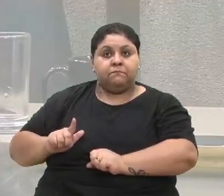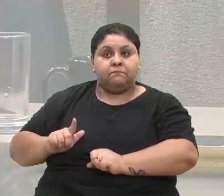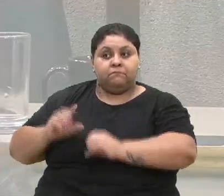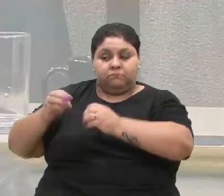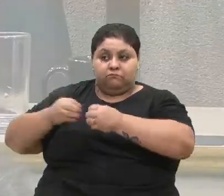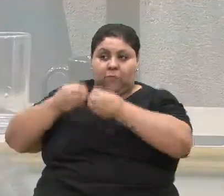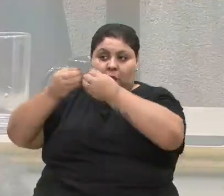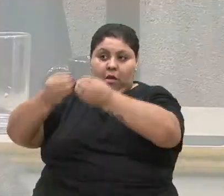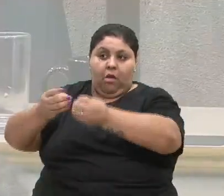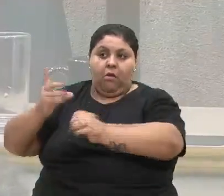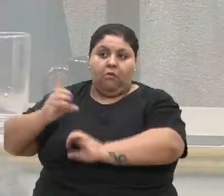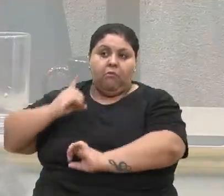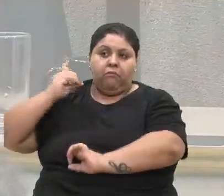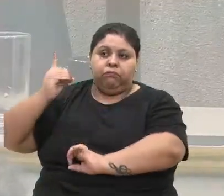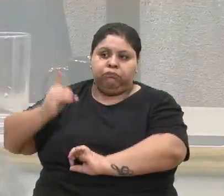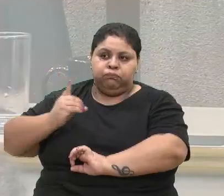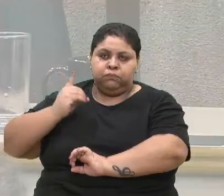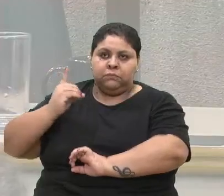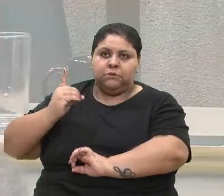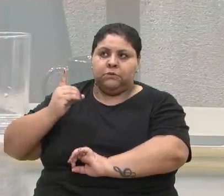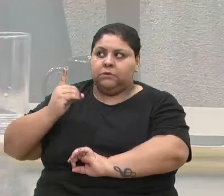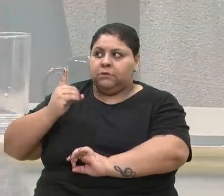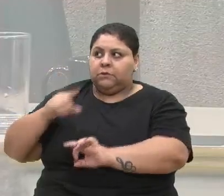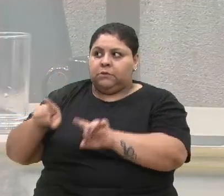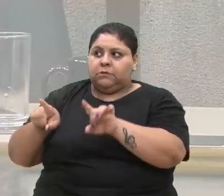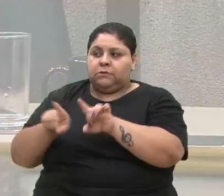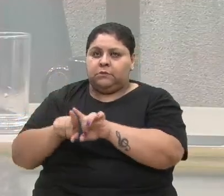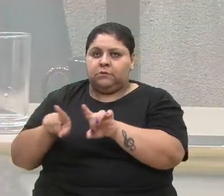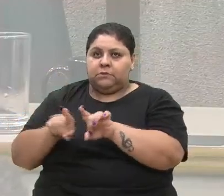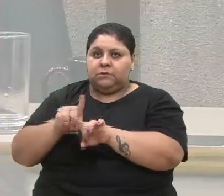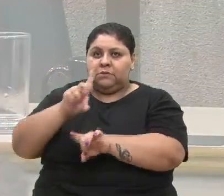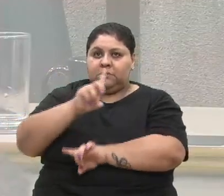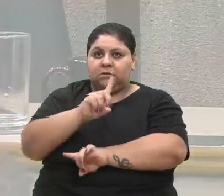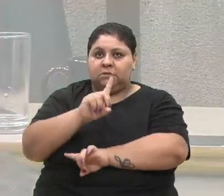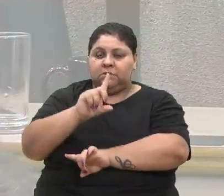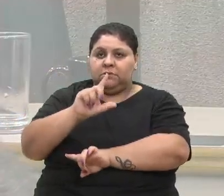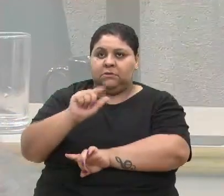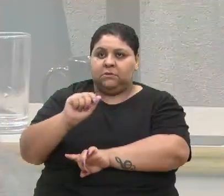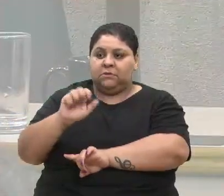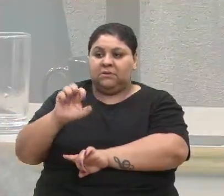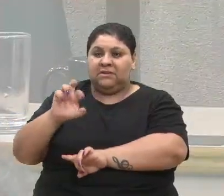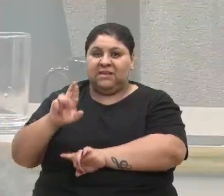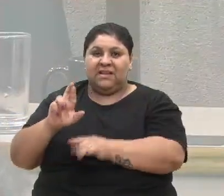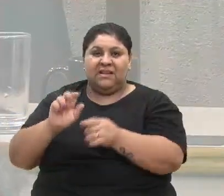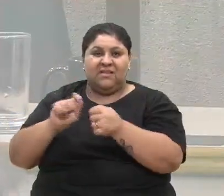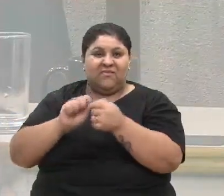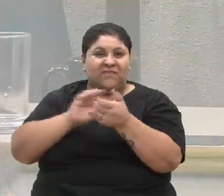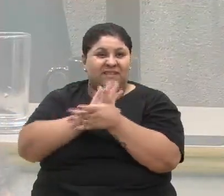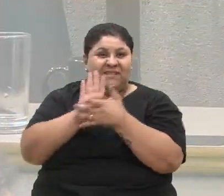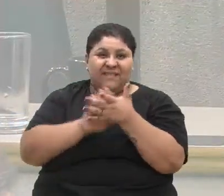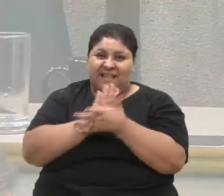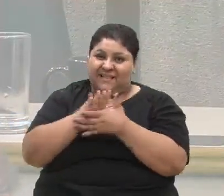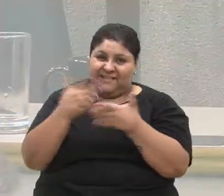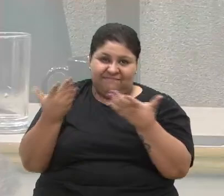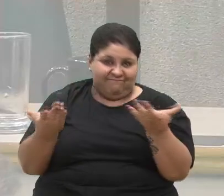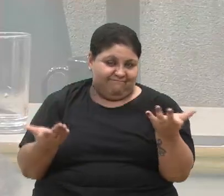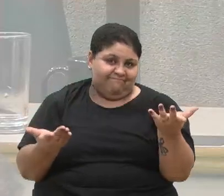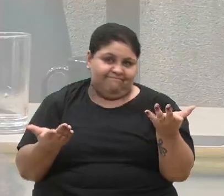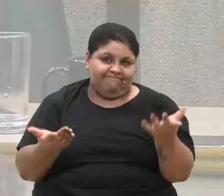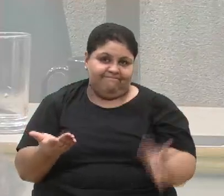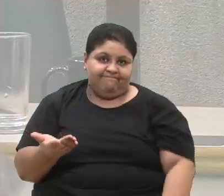deputado e diretamente ao Daer. Não fizeram nada até o momento. É uma pena que